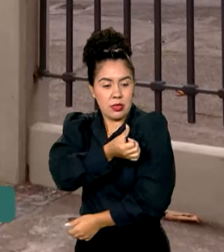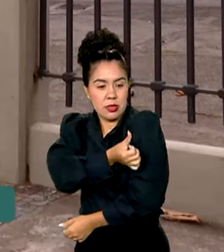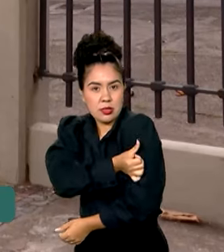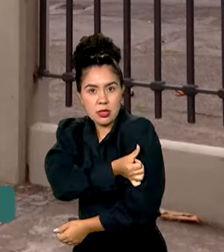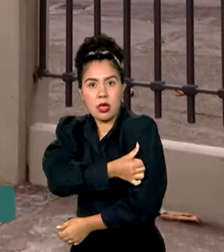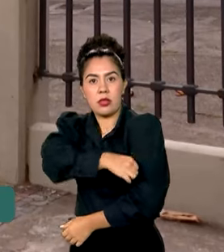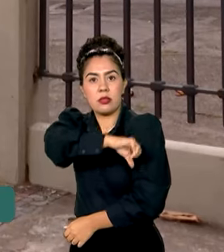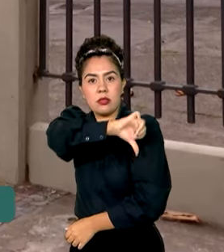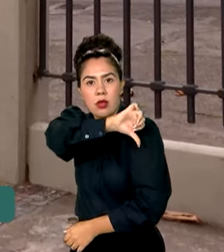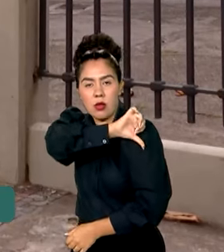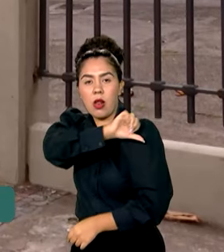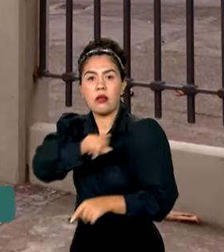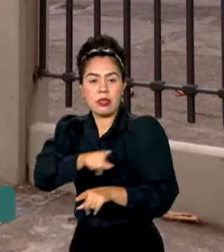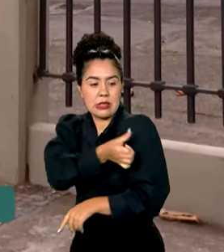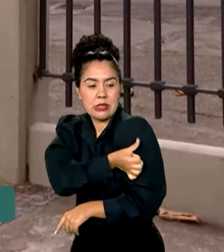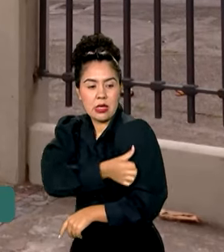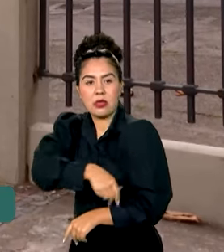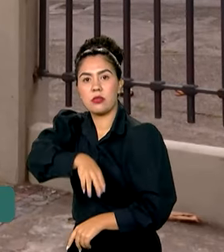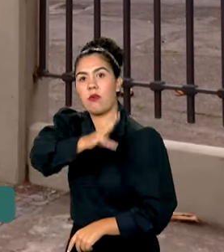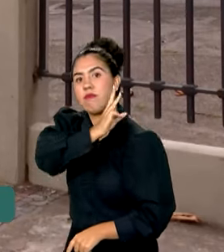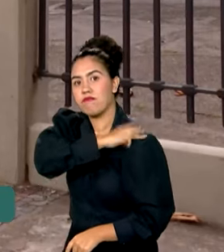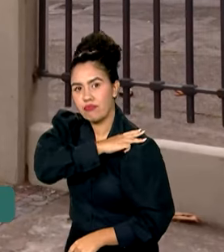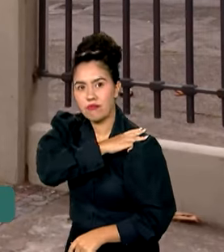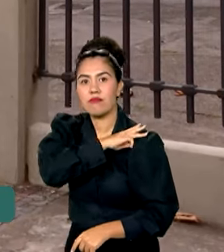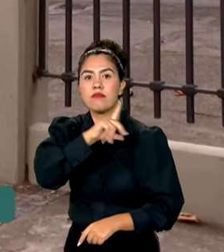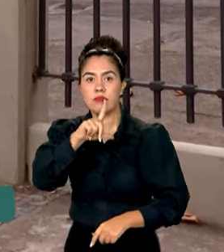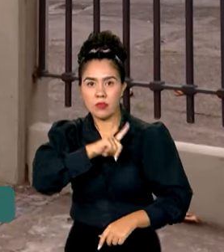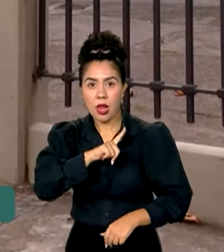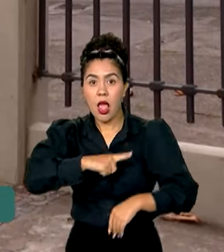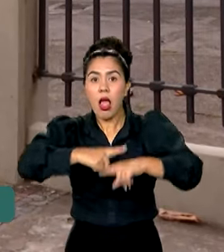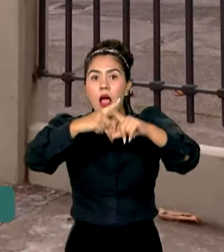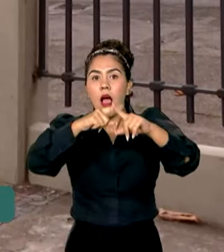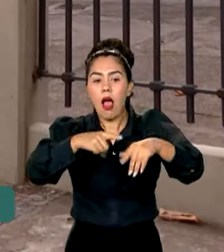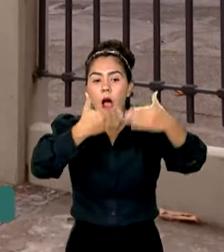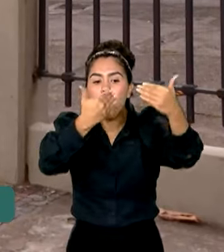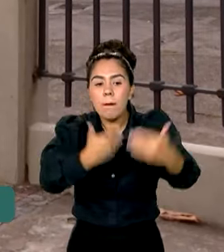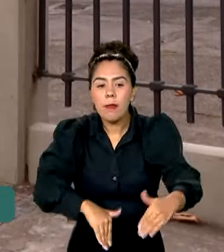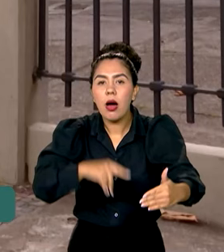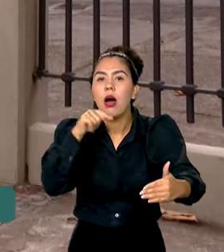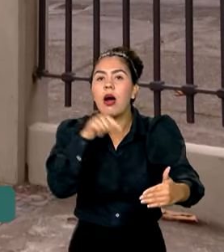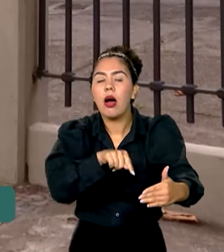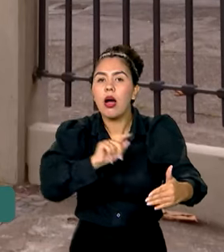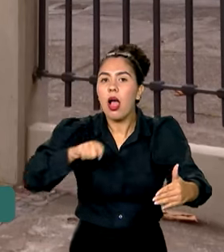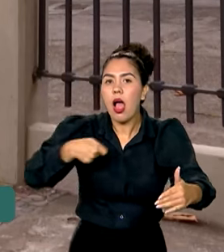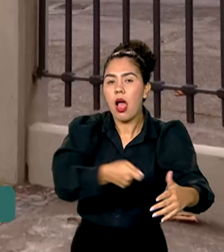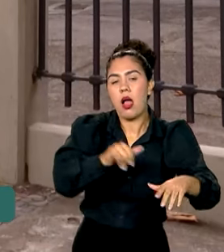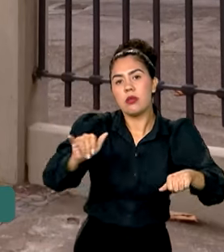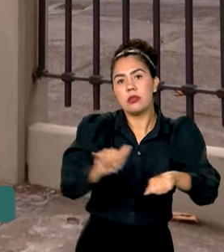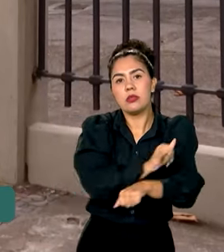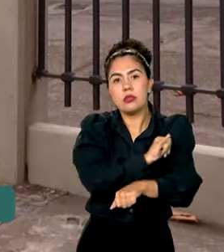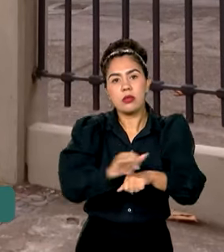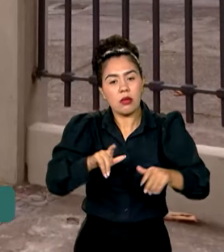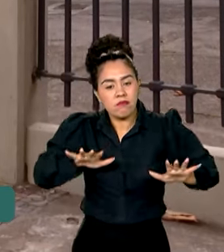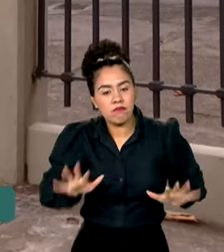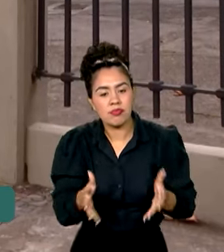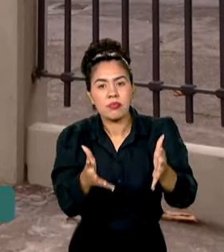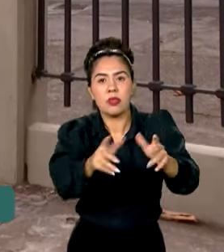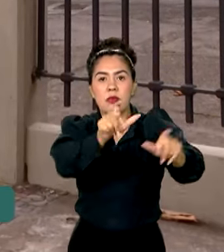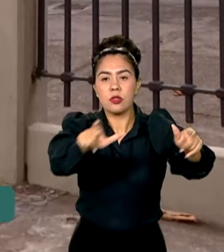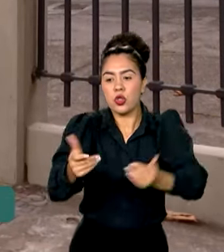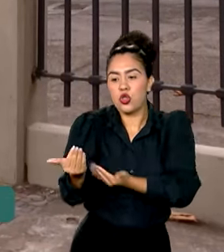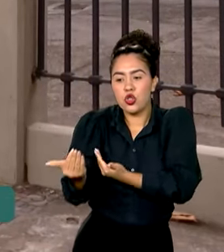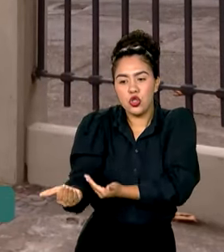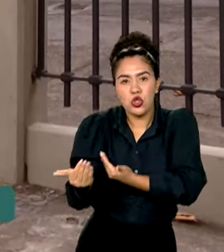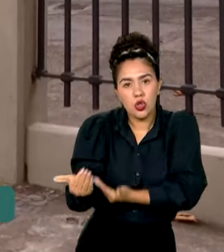fundamental, ao terceiro ano do ensino médio. A competição é uma forma de colocar esses jovens talentos